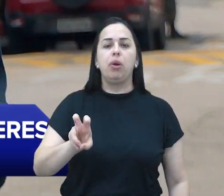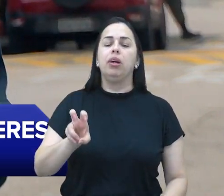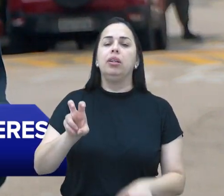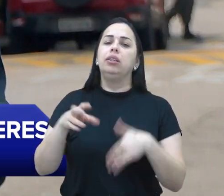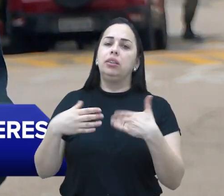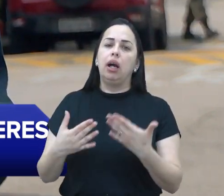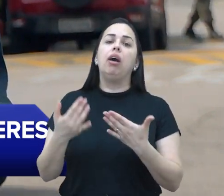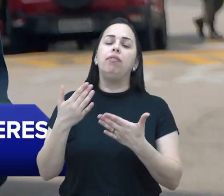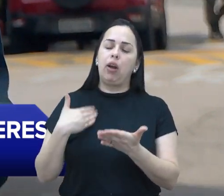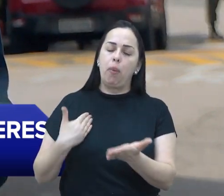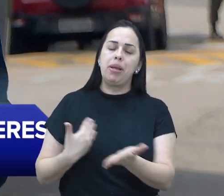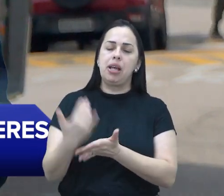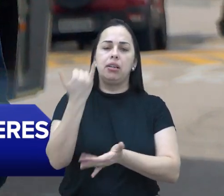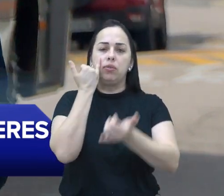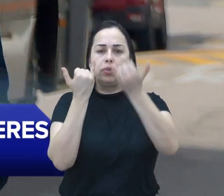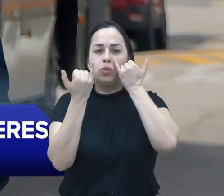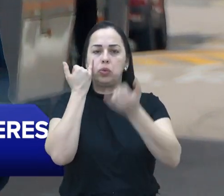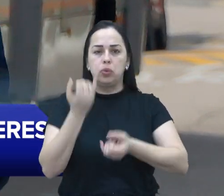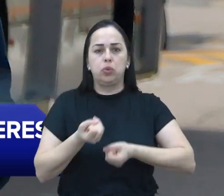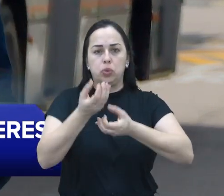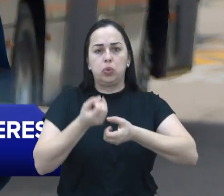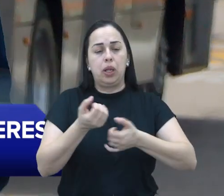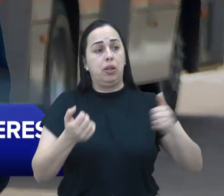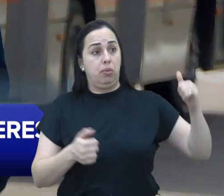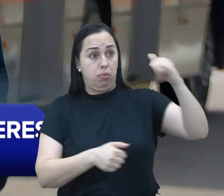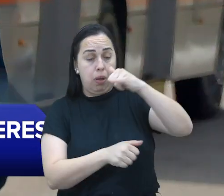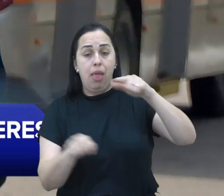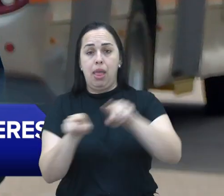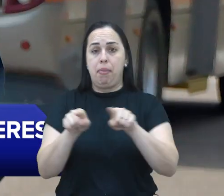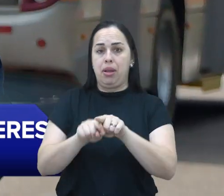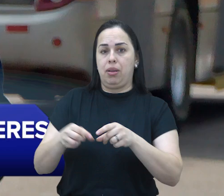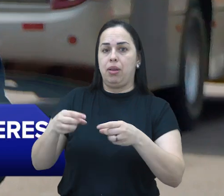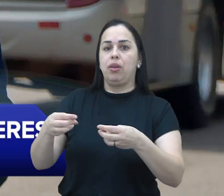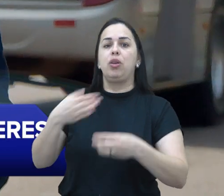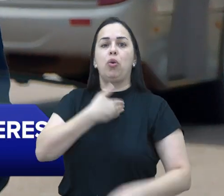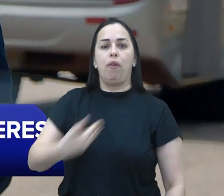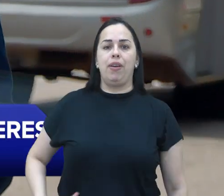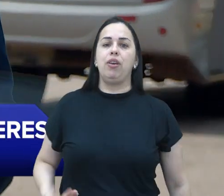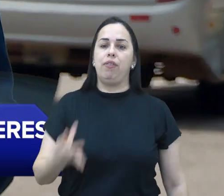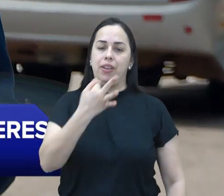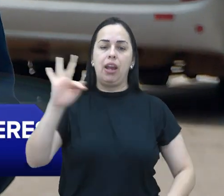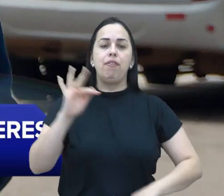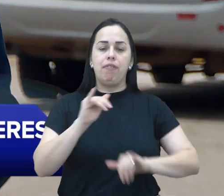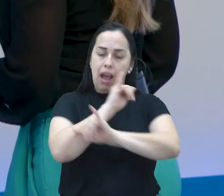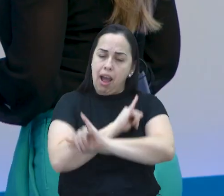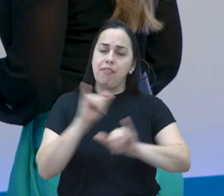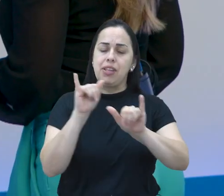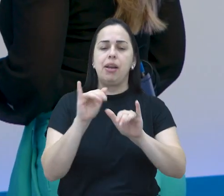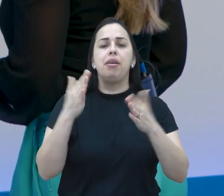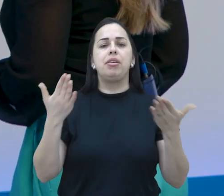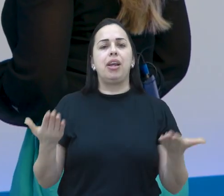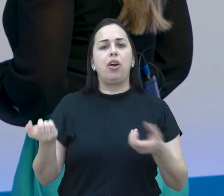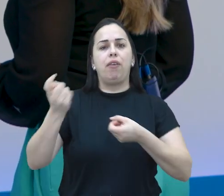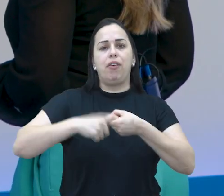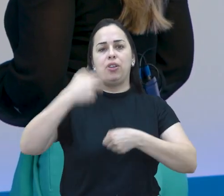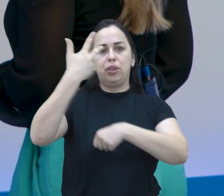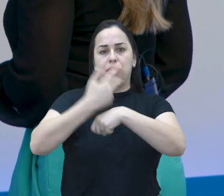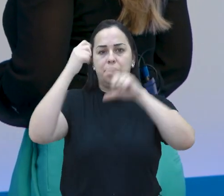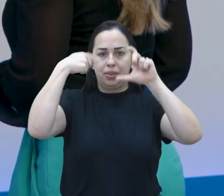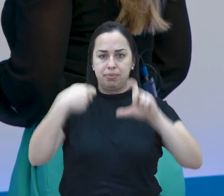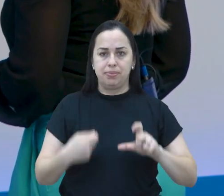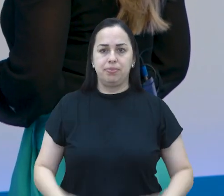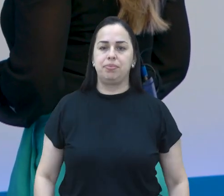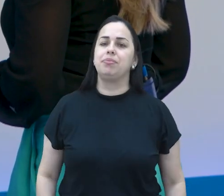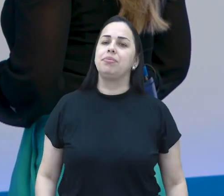nós devemos ter novas informações divulgadas pelas Forças Armadas e também pelo governo federal. É isso, Fran. Volto com você